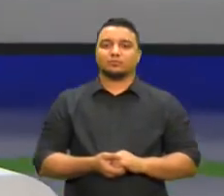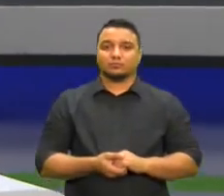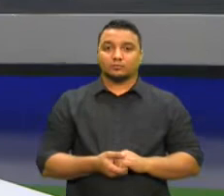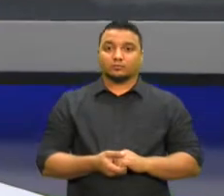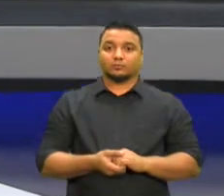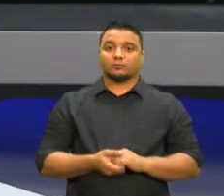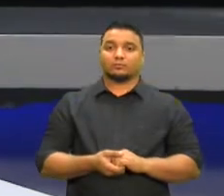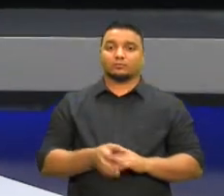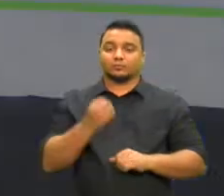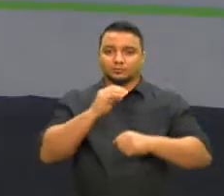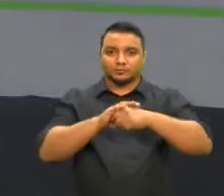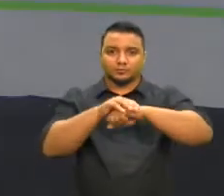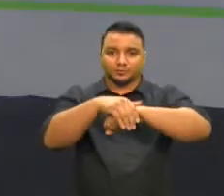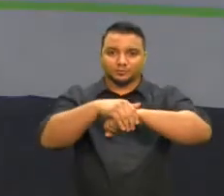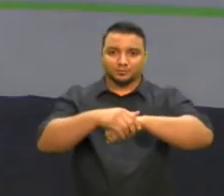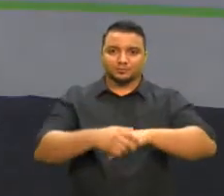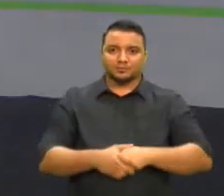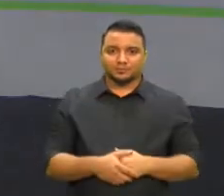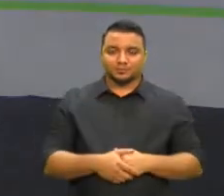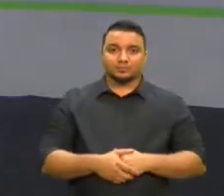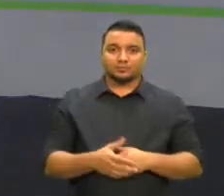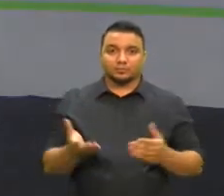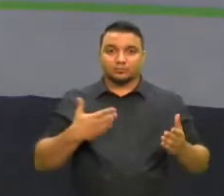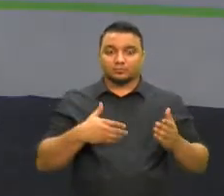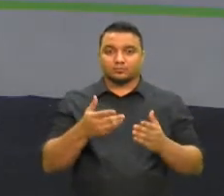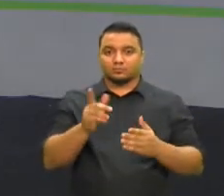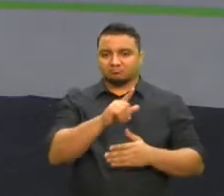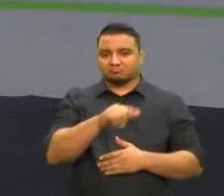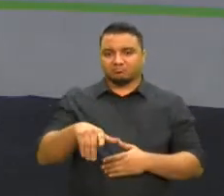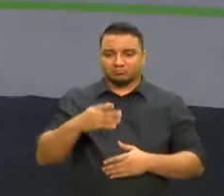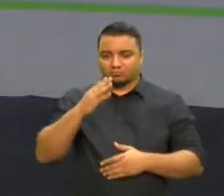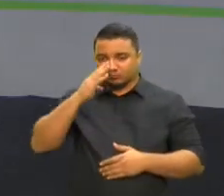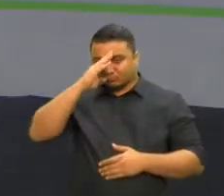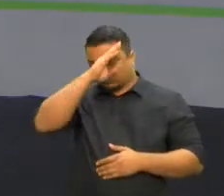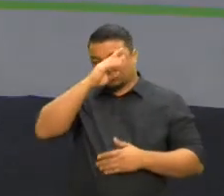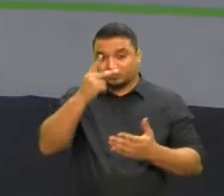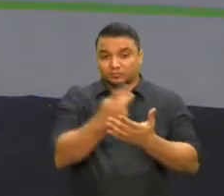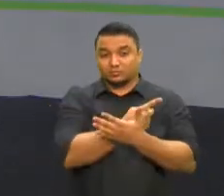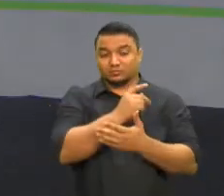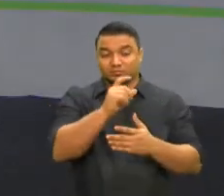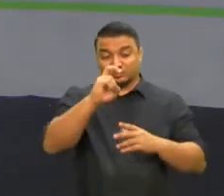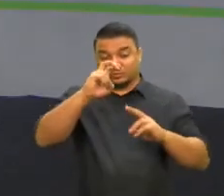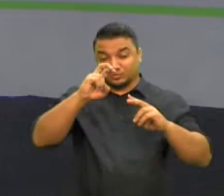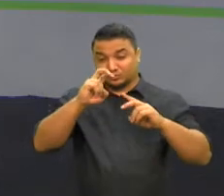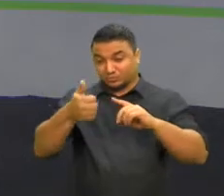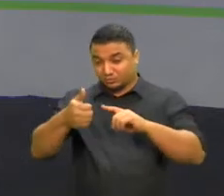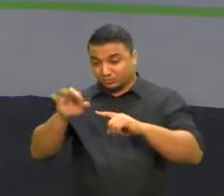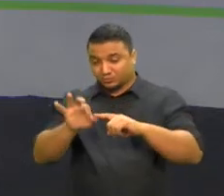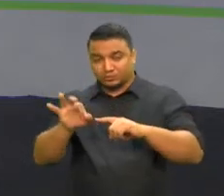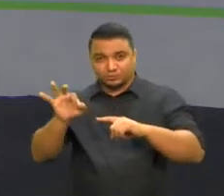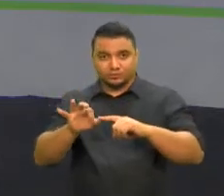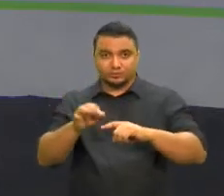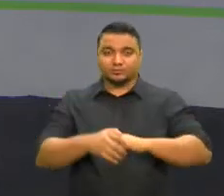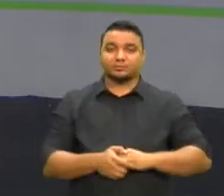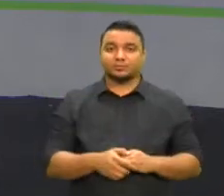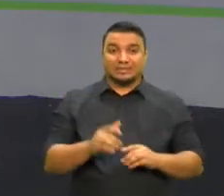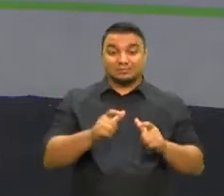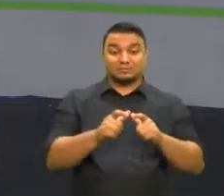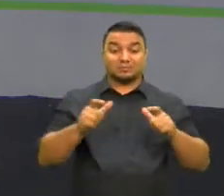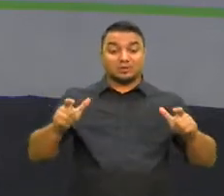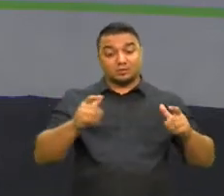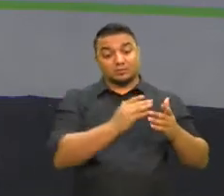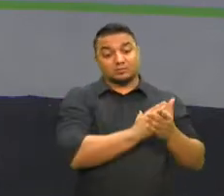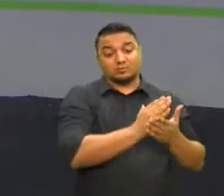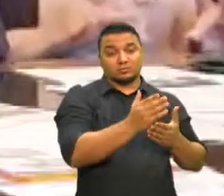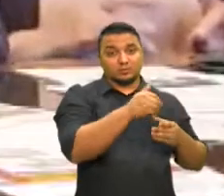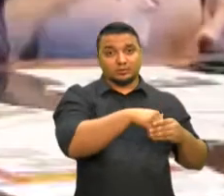Boa noite. Reprovação do presidente Jair Bolsonaro chega a 51%, a maior desde o início